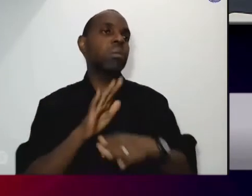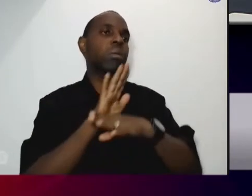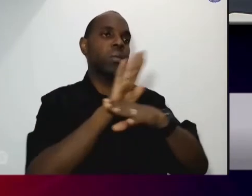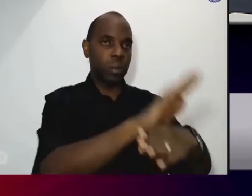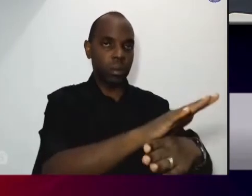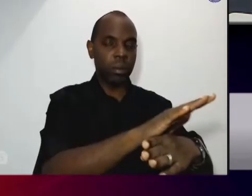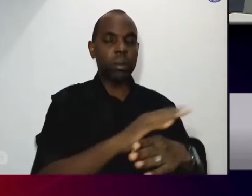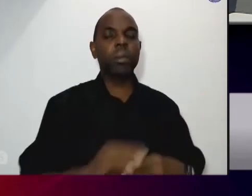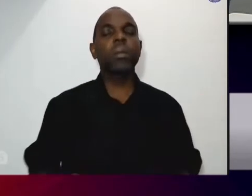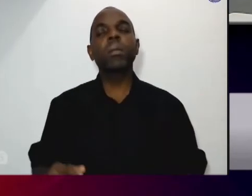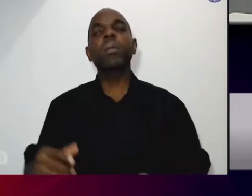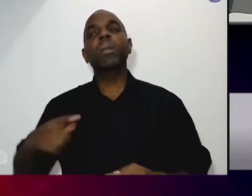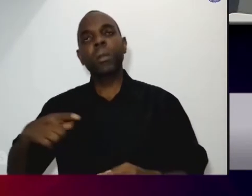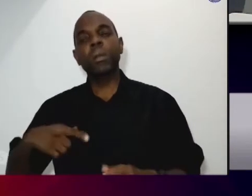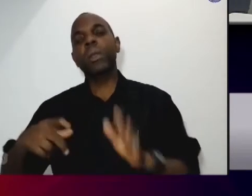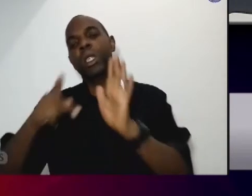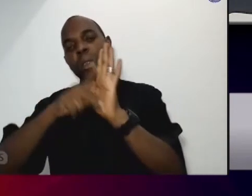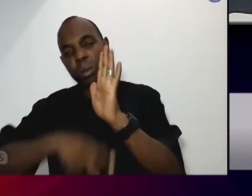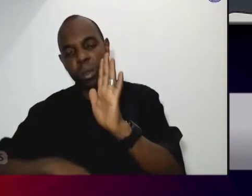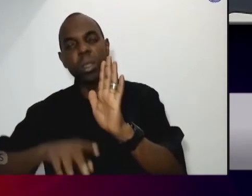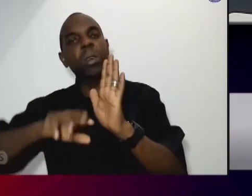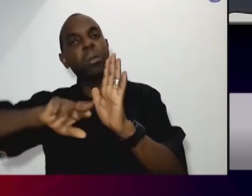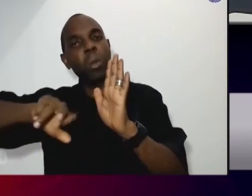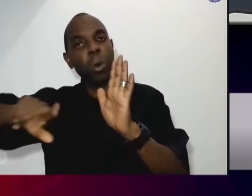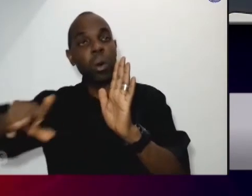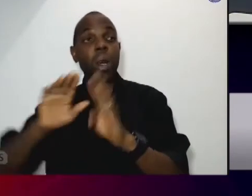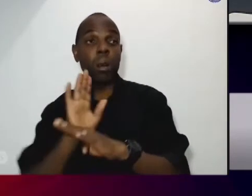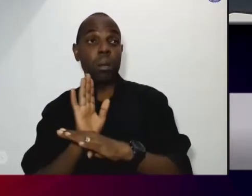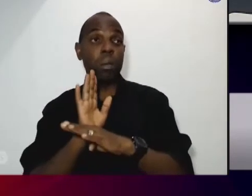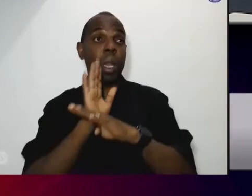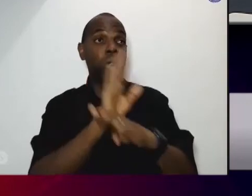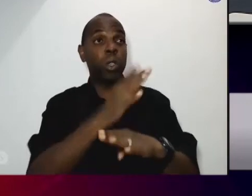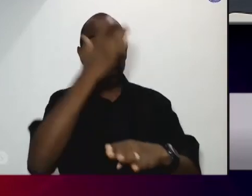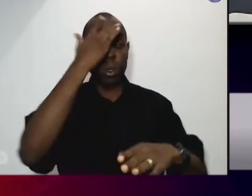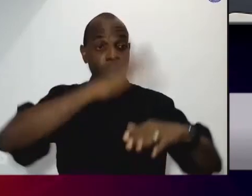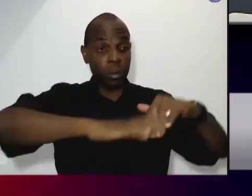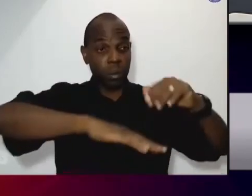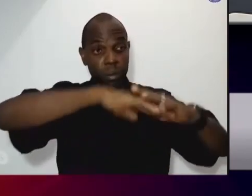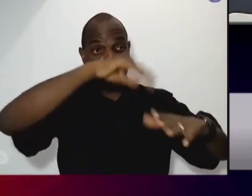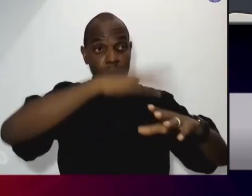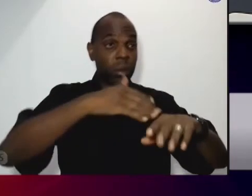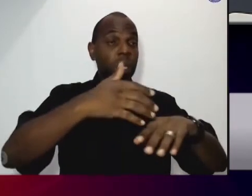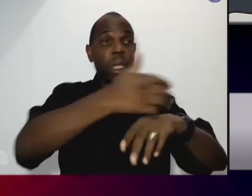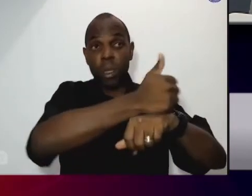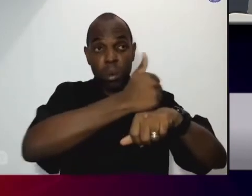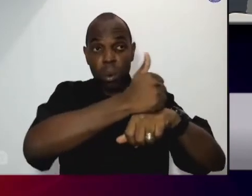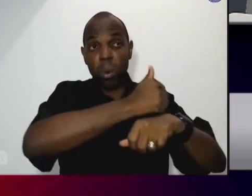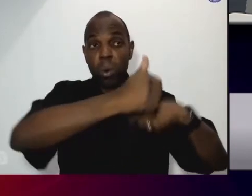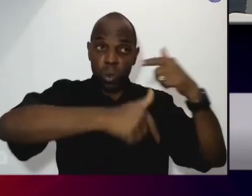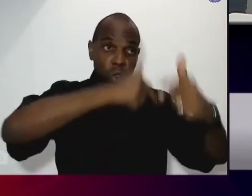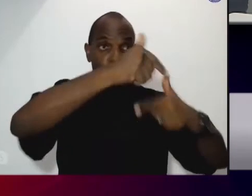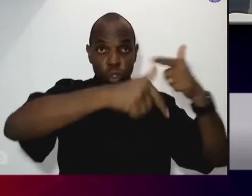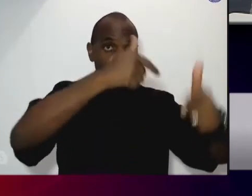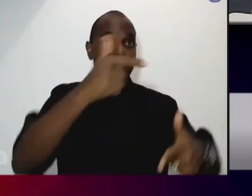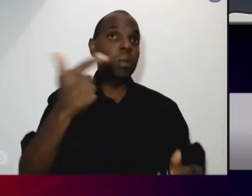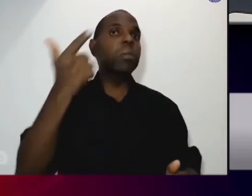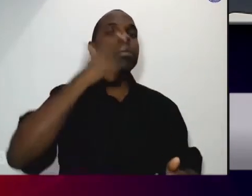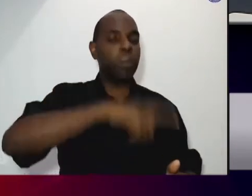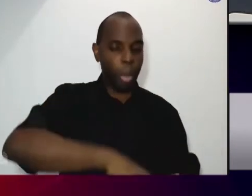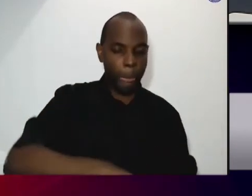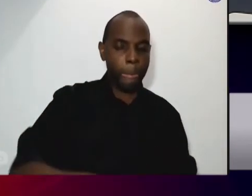busquem por meio de sua execução capacitar pessoas estimulando a geração de renda de forma cooperada associada ou